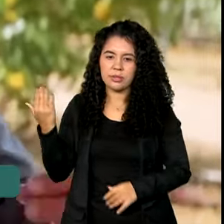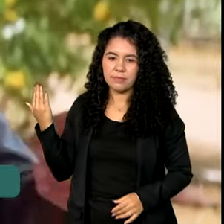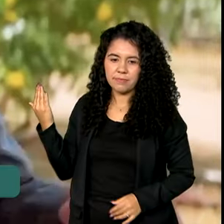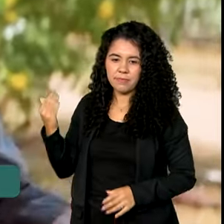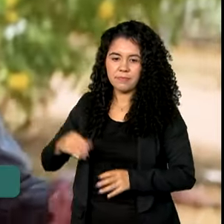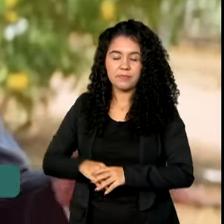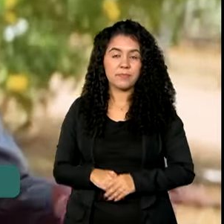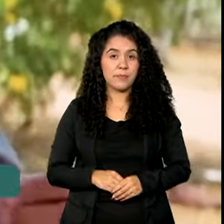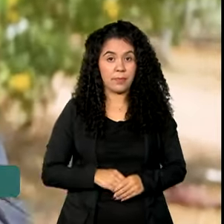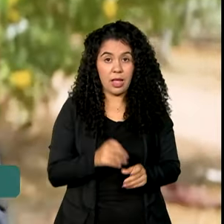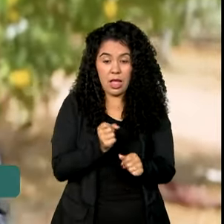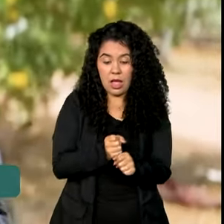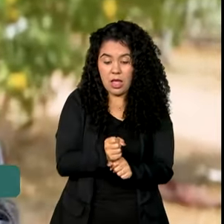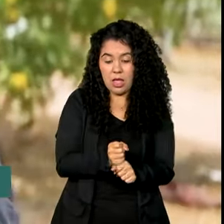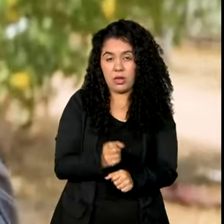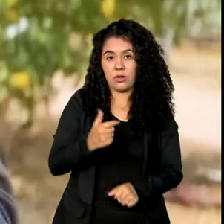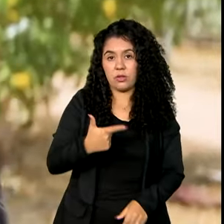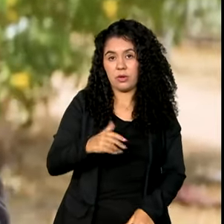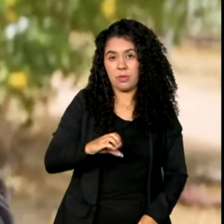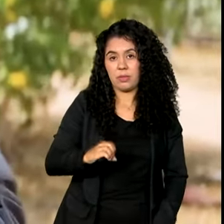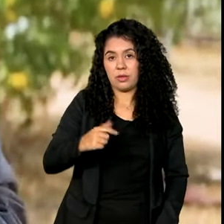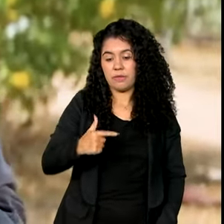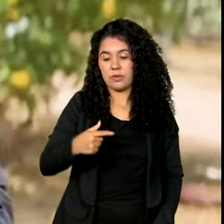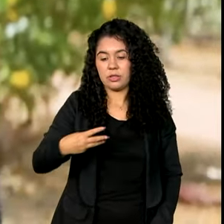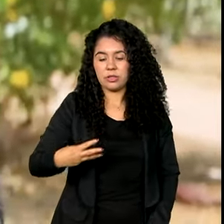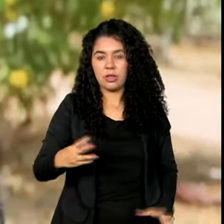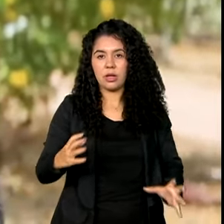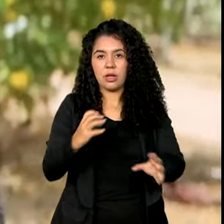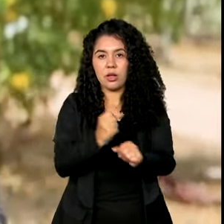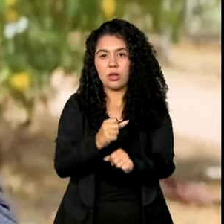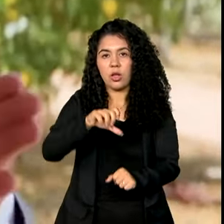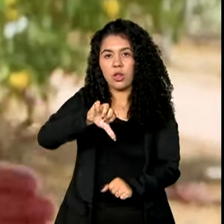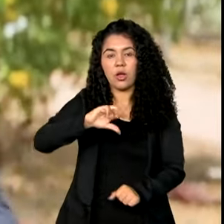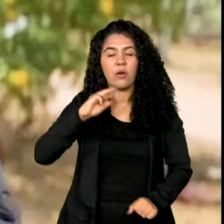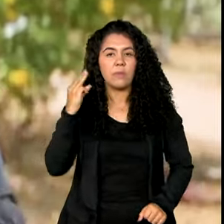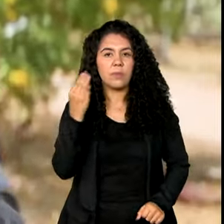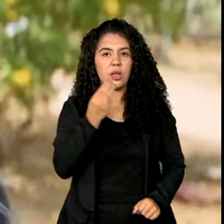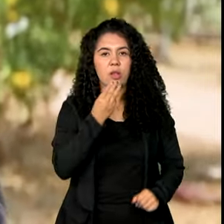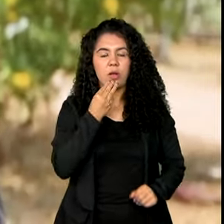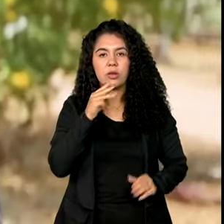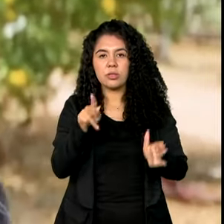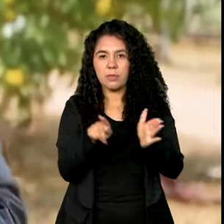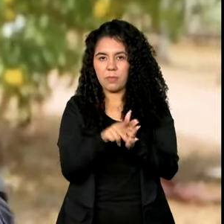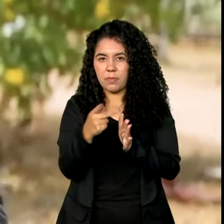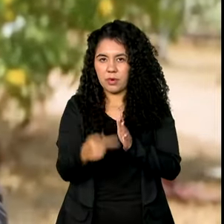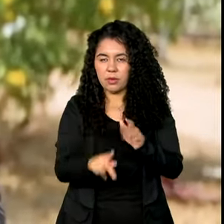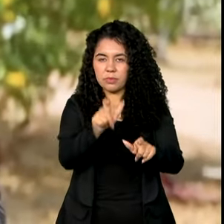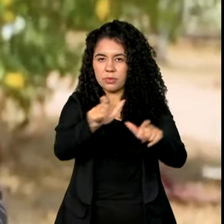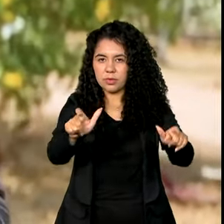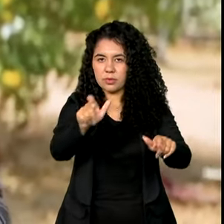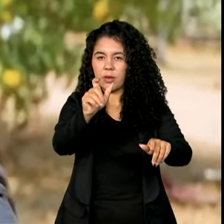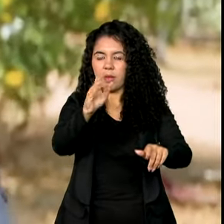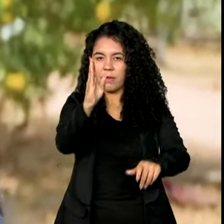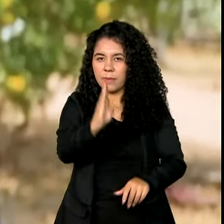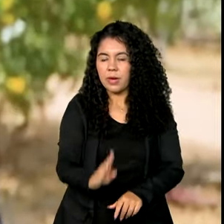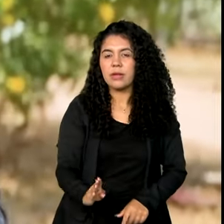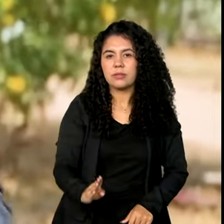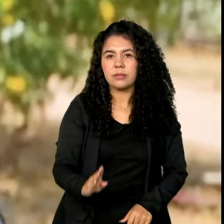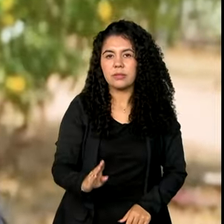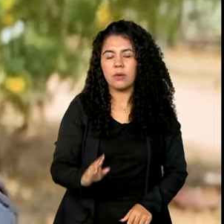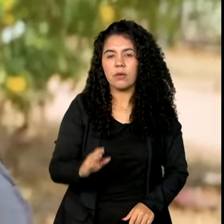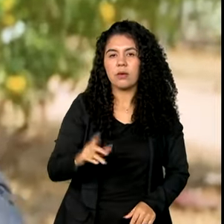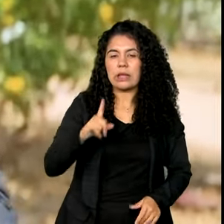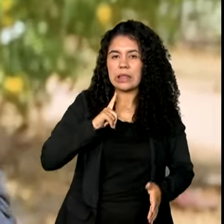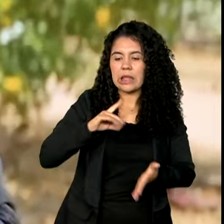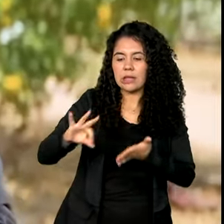Em 2023, 9 milhões de brasileiros do Bolsa Família, do Cadastro Único, celebraram